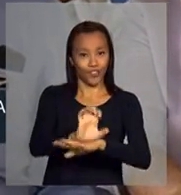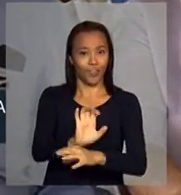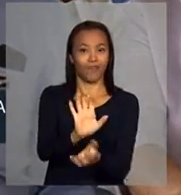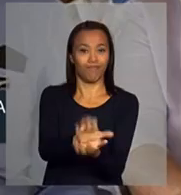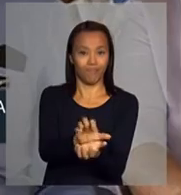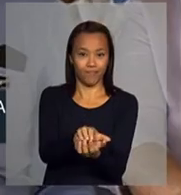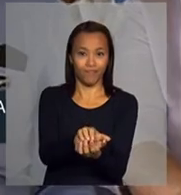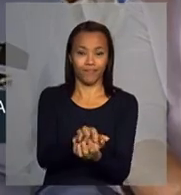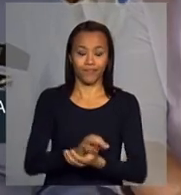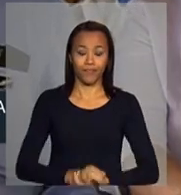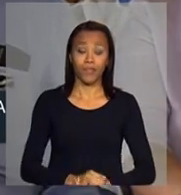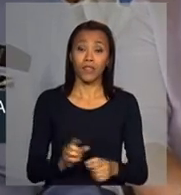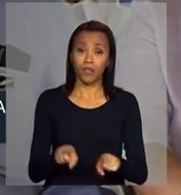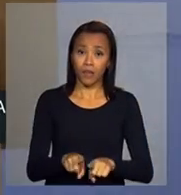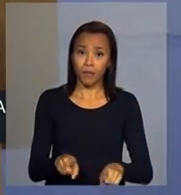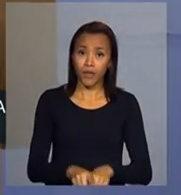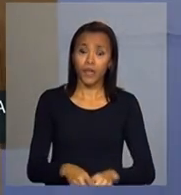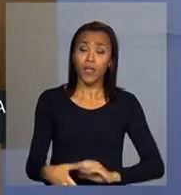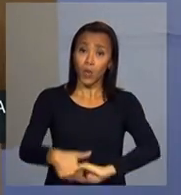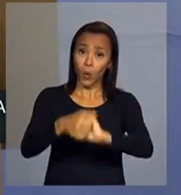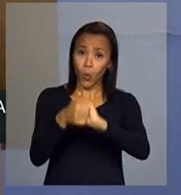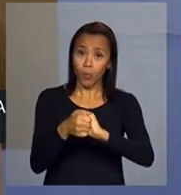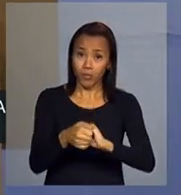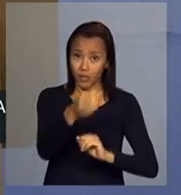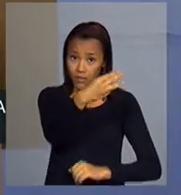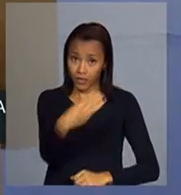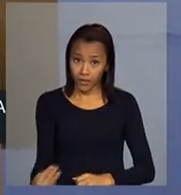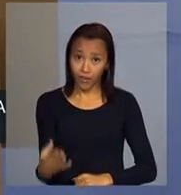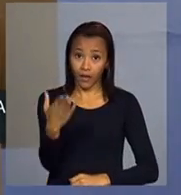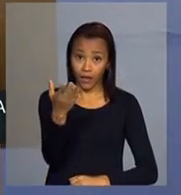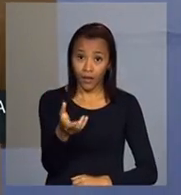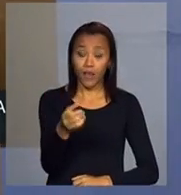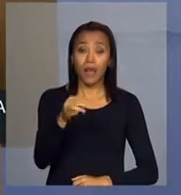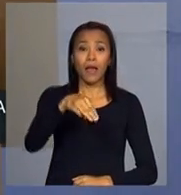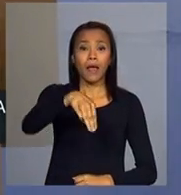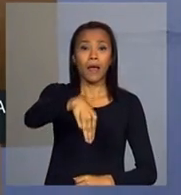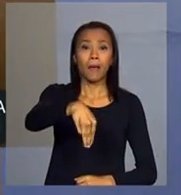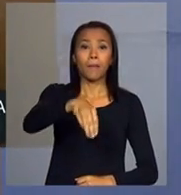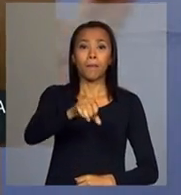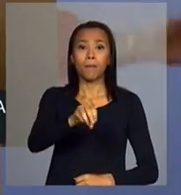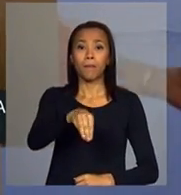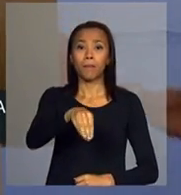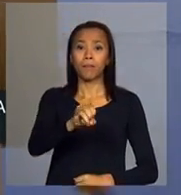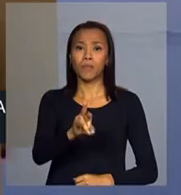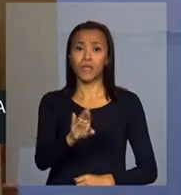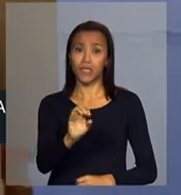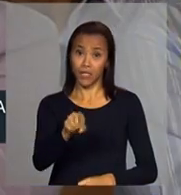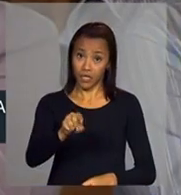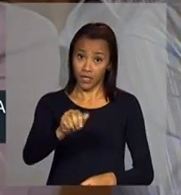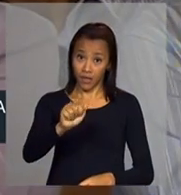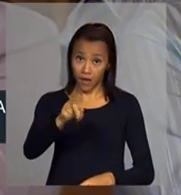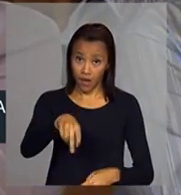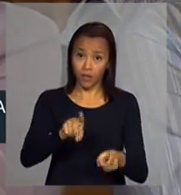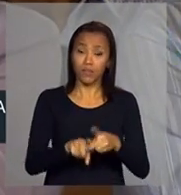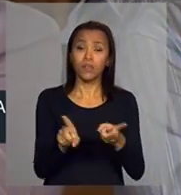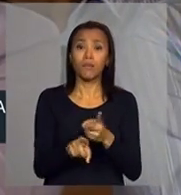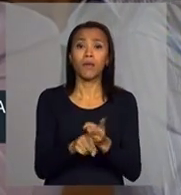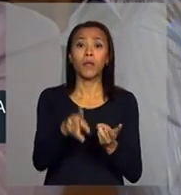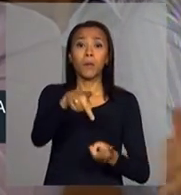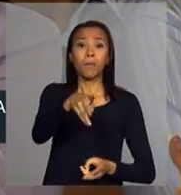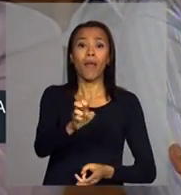Queria cumprimentar a ministra Miriam Belchior, do Planejamento, o Pepe, do